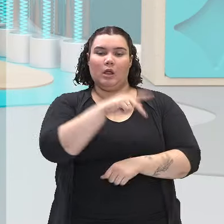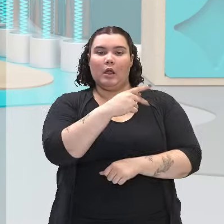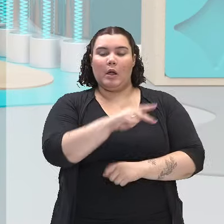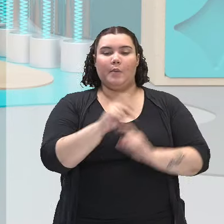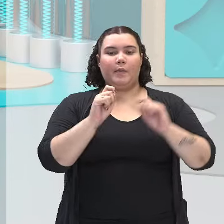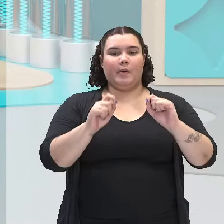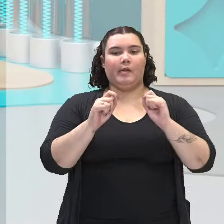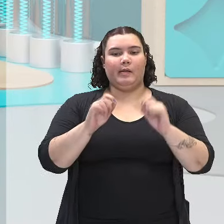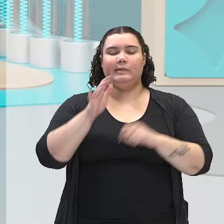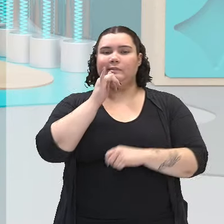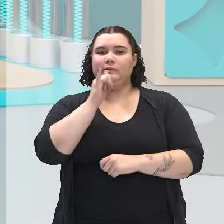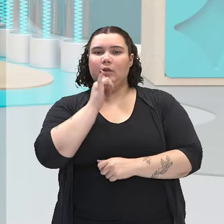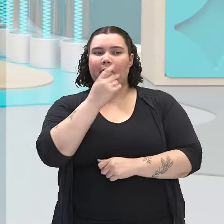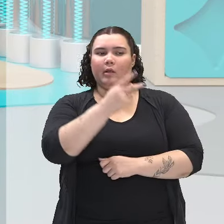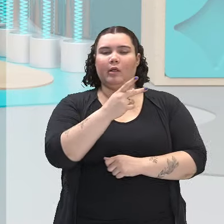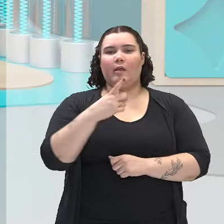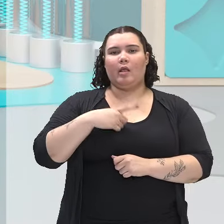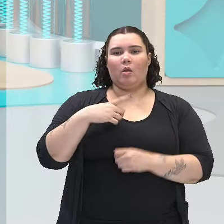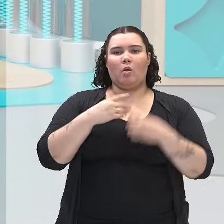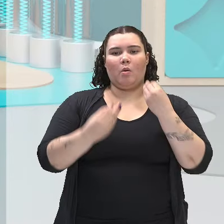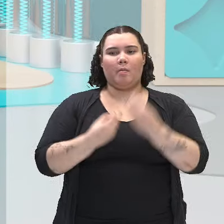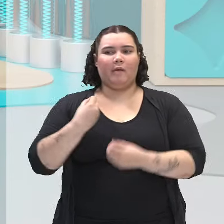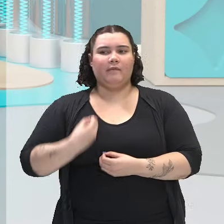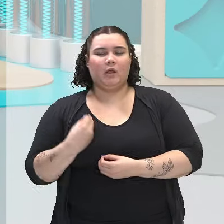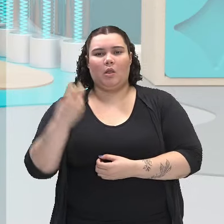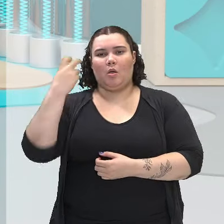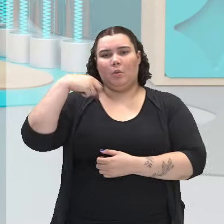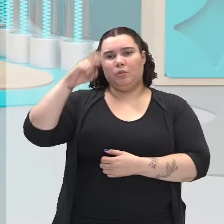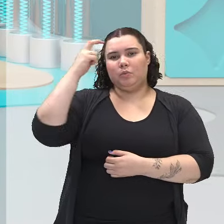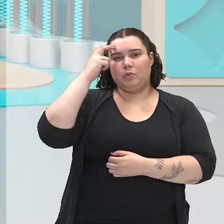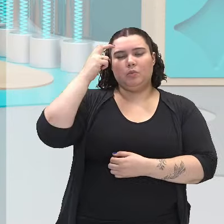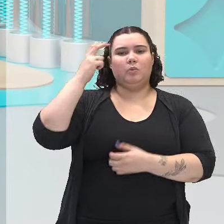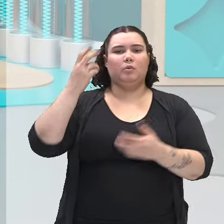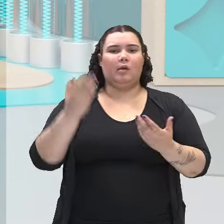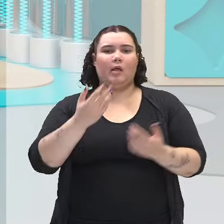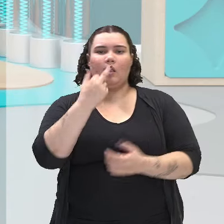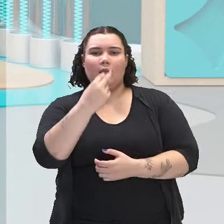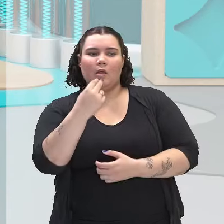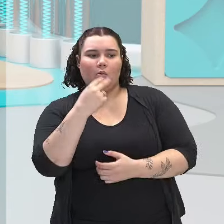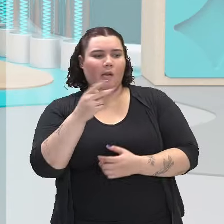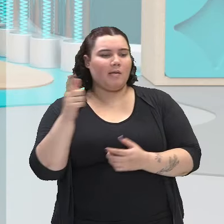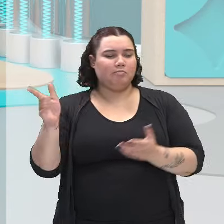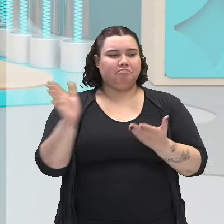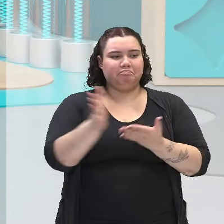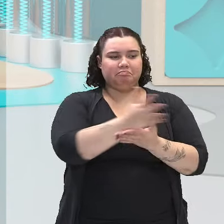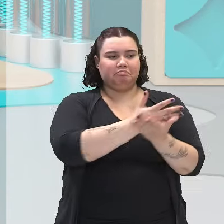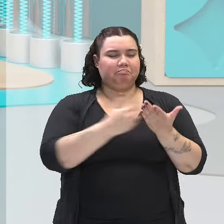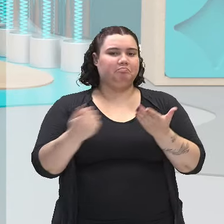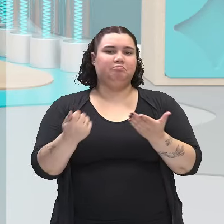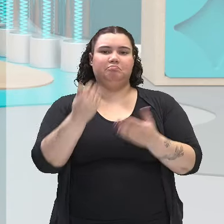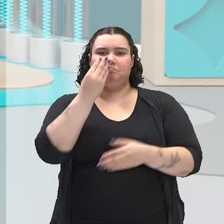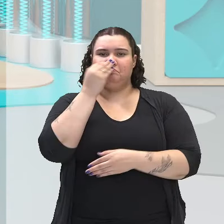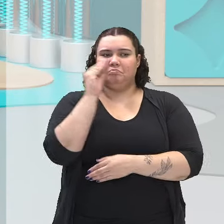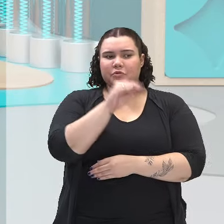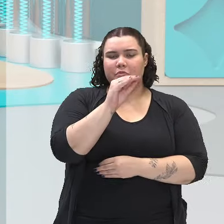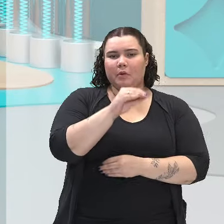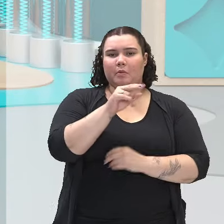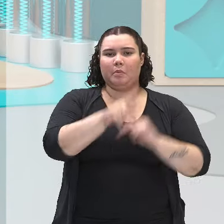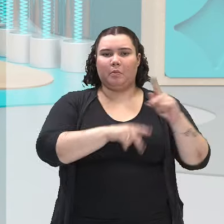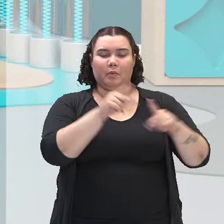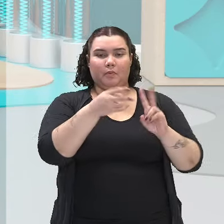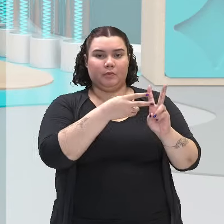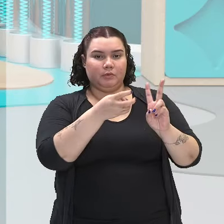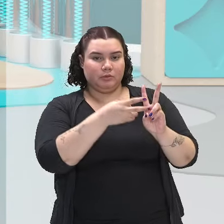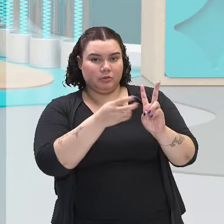de ver a vida, a sua cultura, a sua língua e pela força, pela